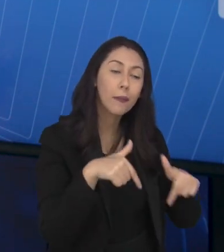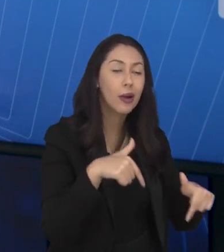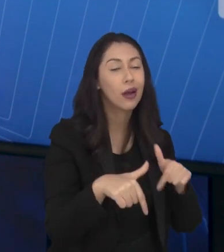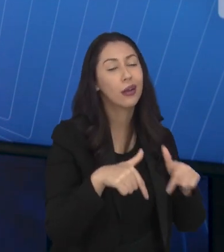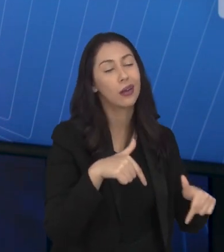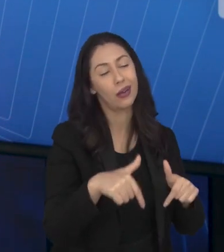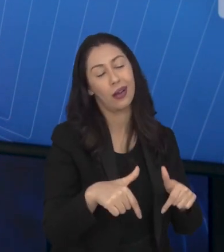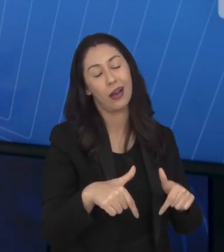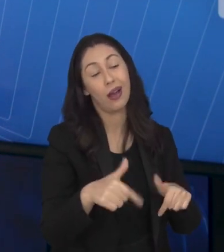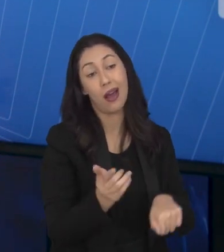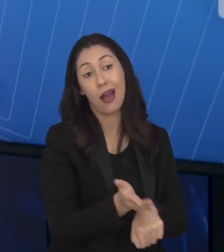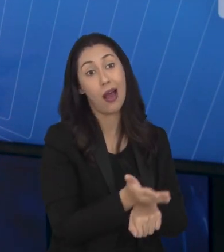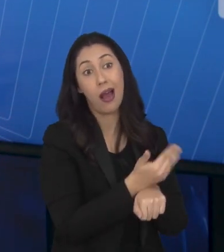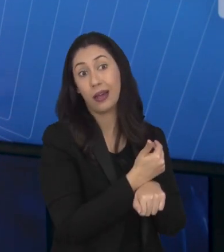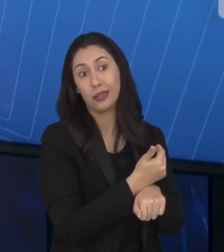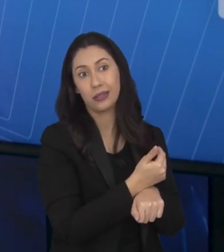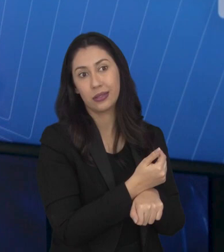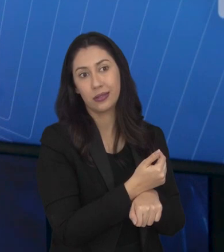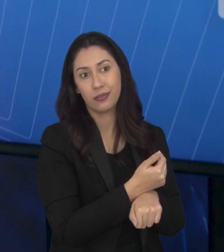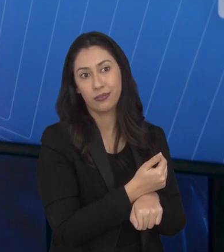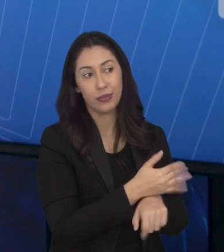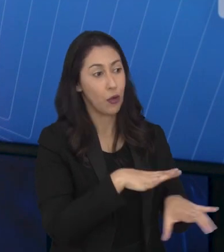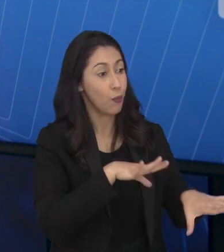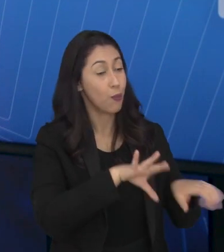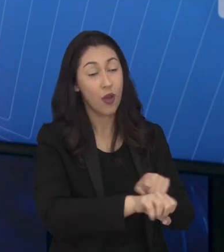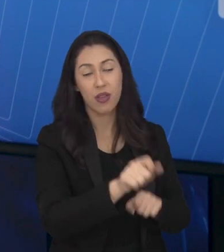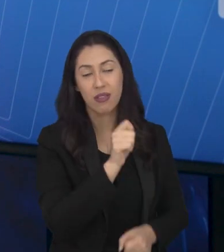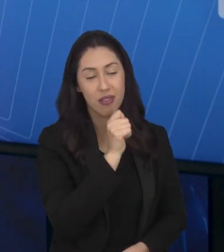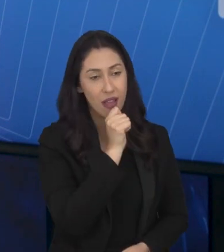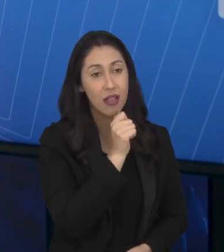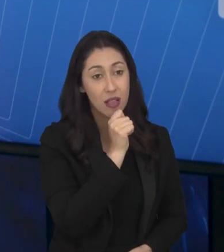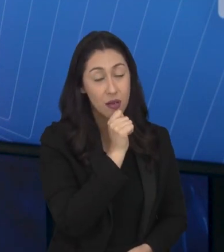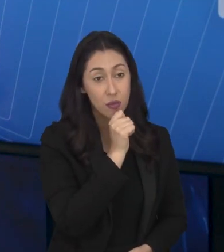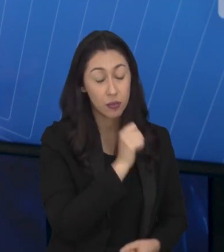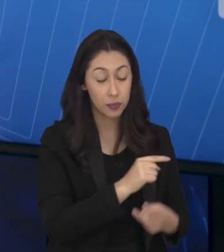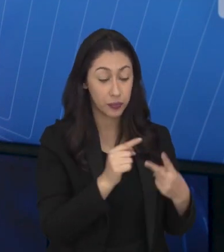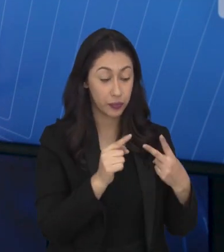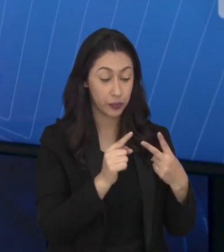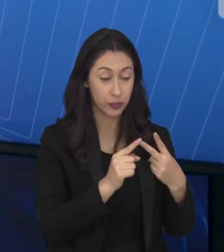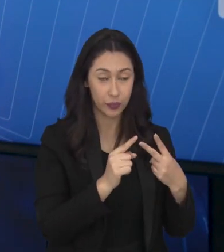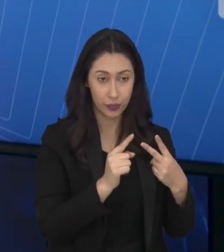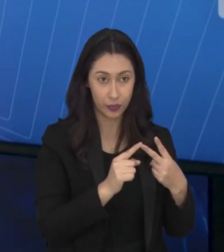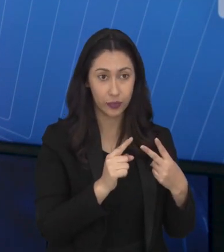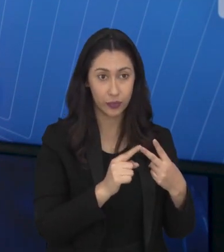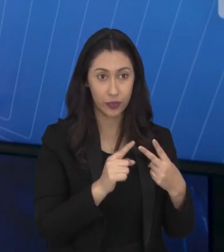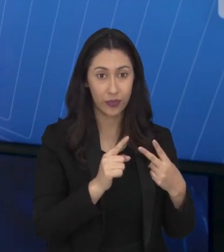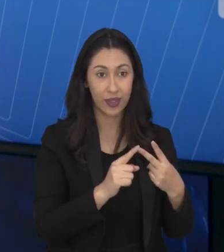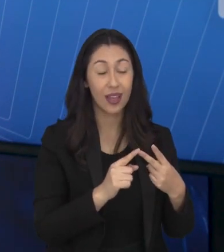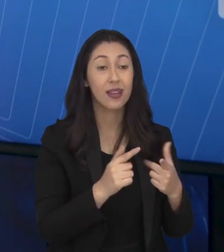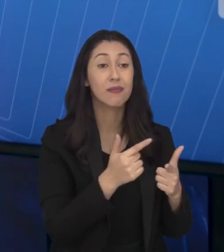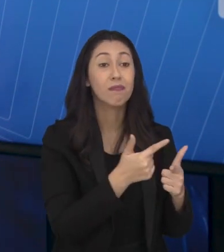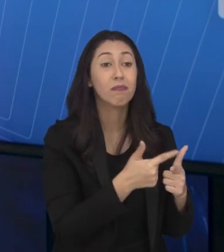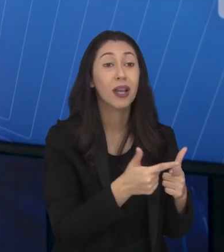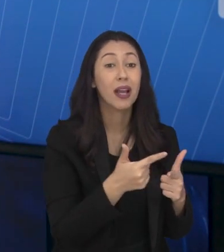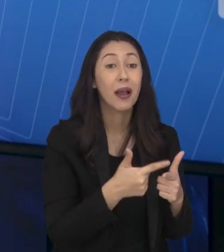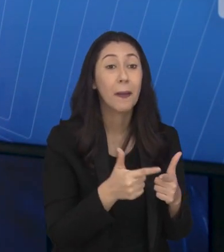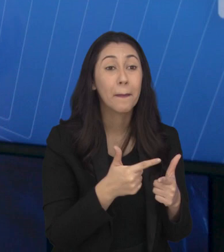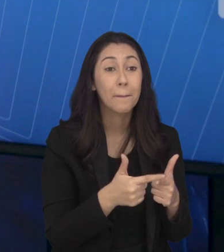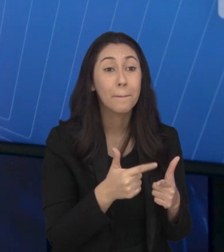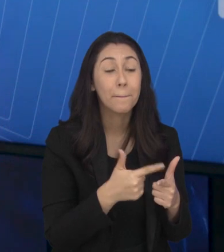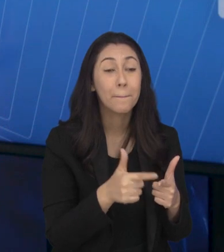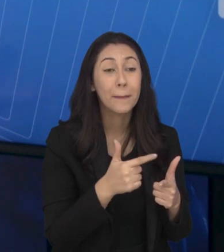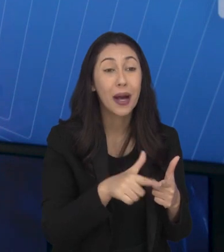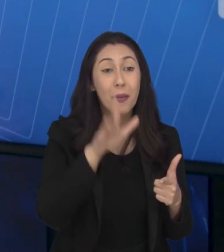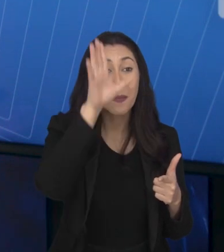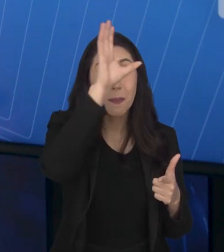precocemente, sem concluir a escolarização. Um segundo motivo são as dificuldades